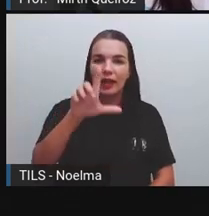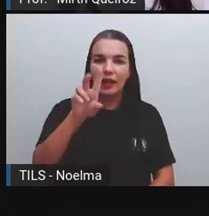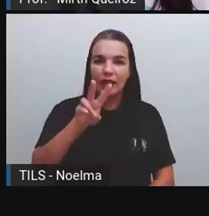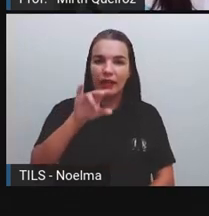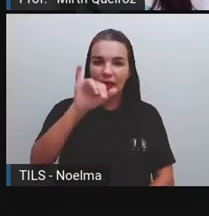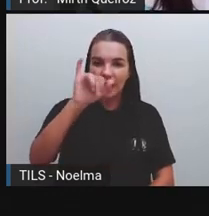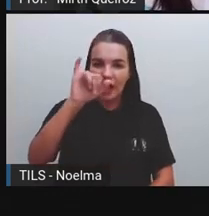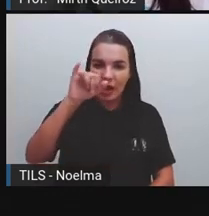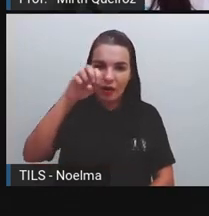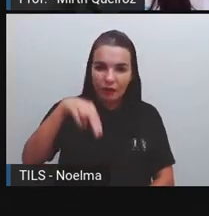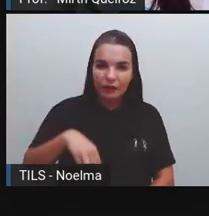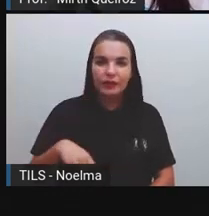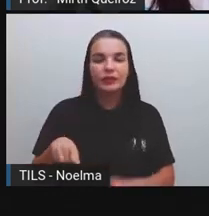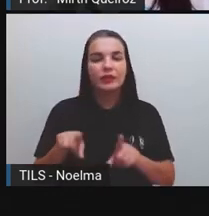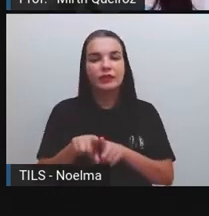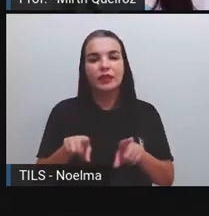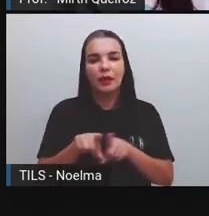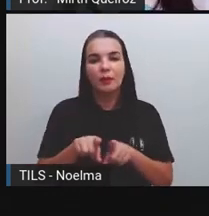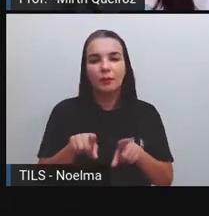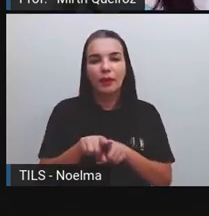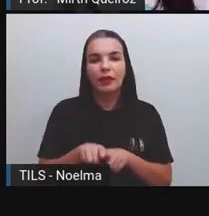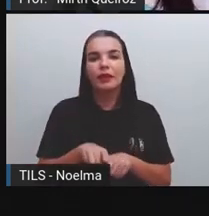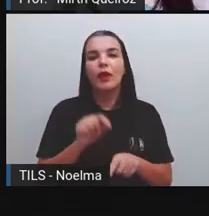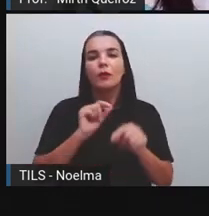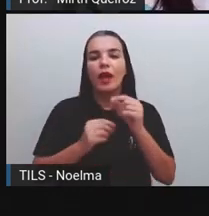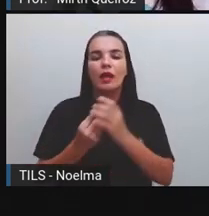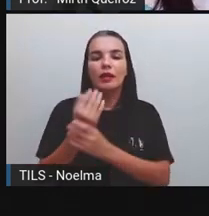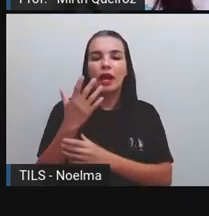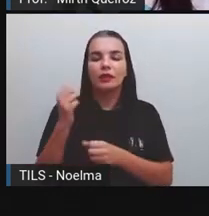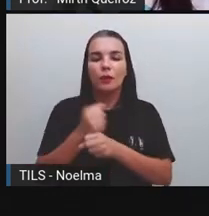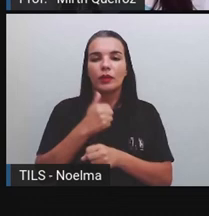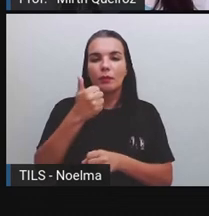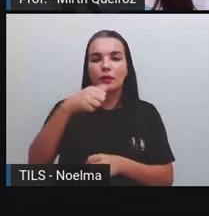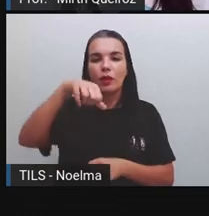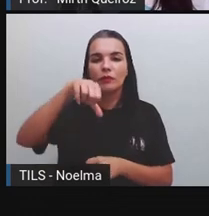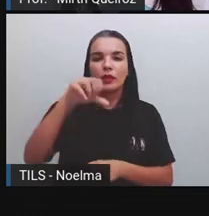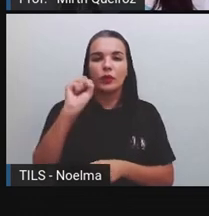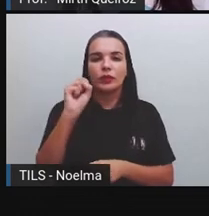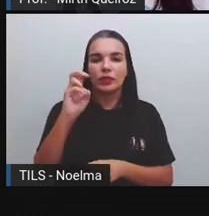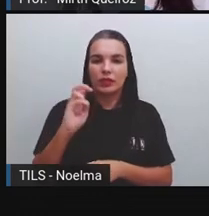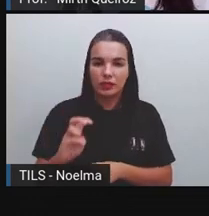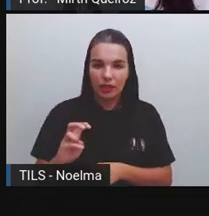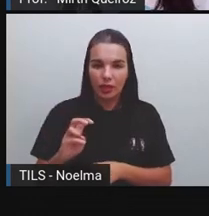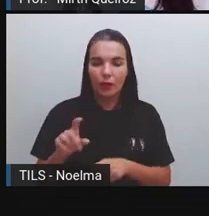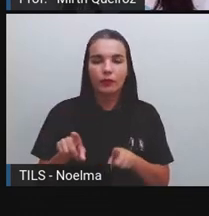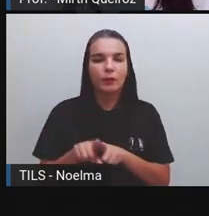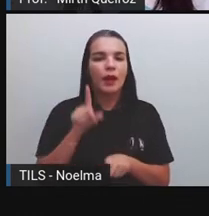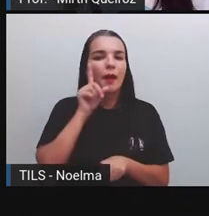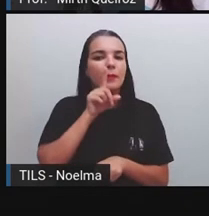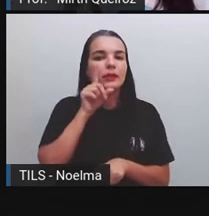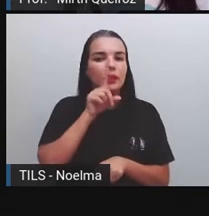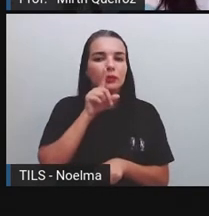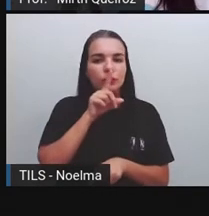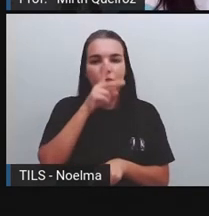americano Bill Watson, e as tirinhas foram exibidas em jornais até 1995.